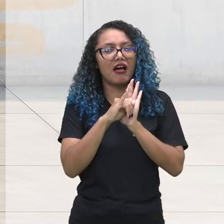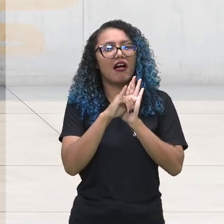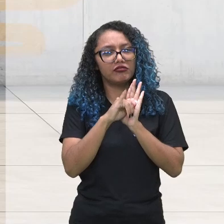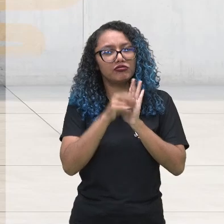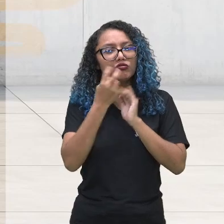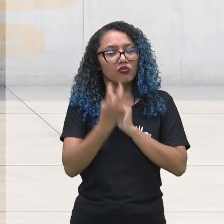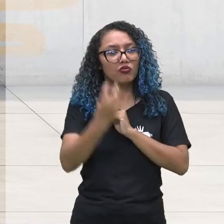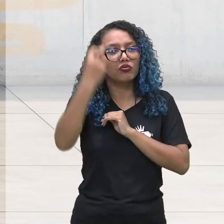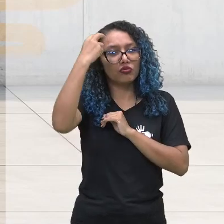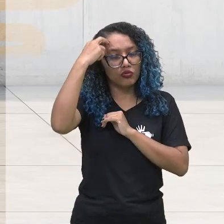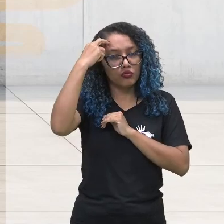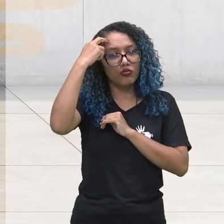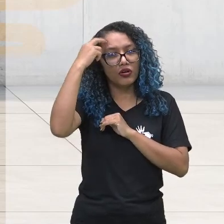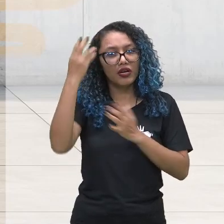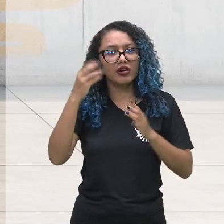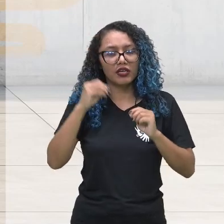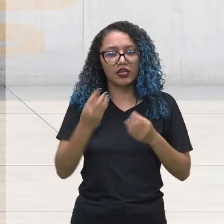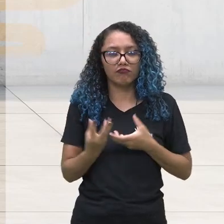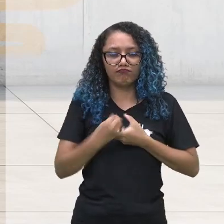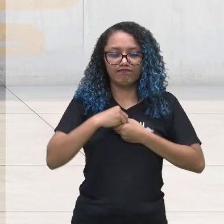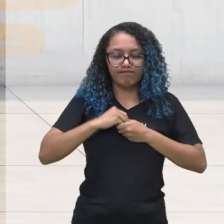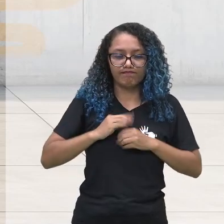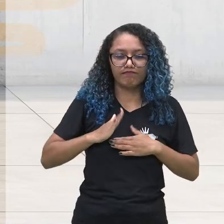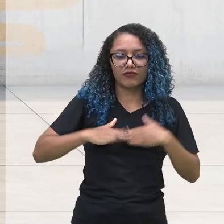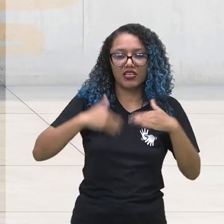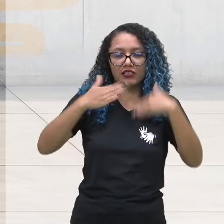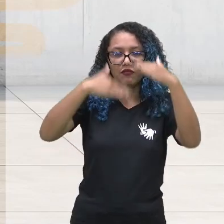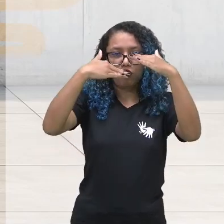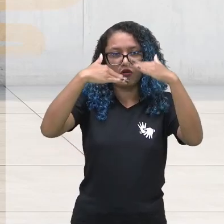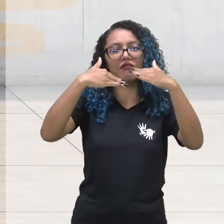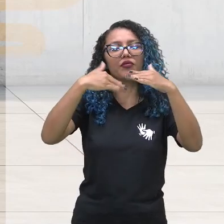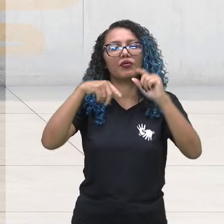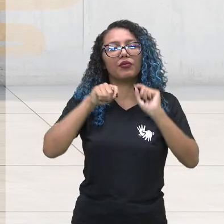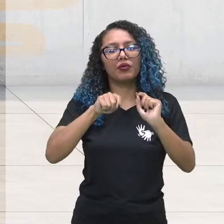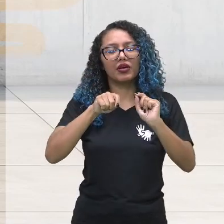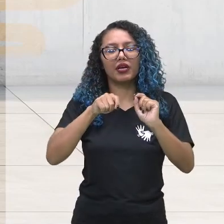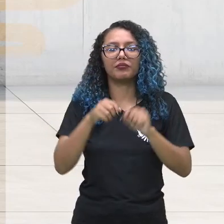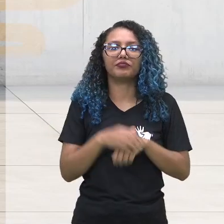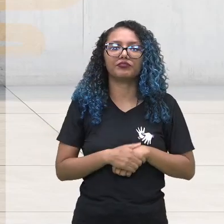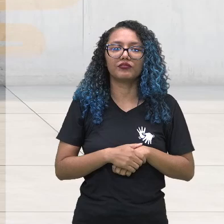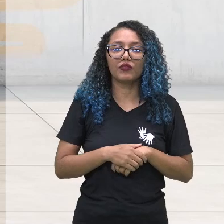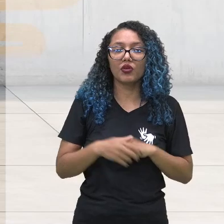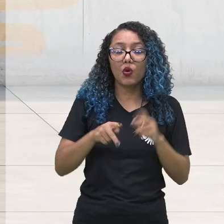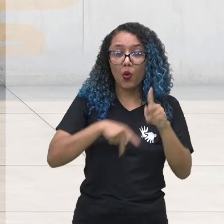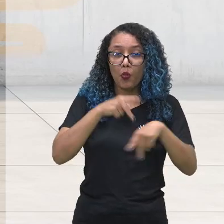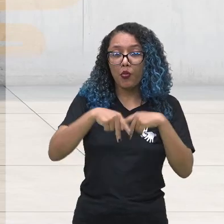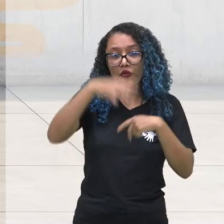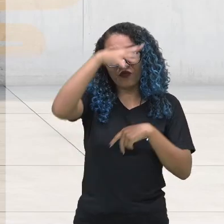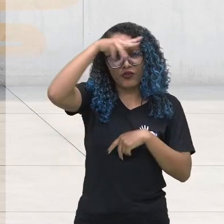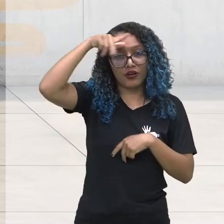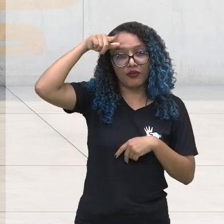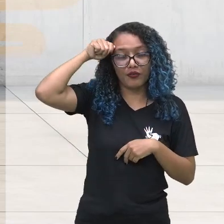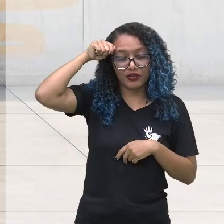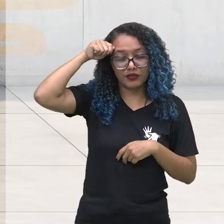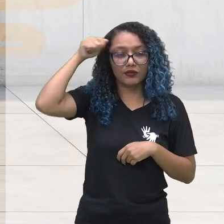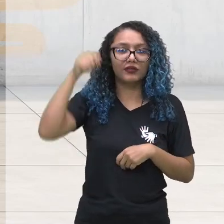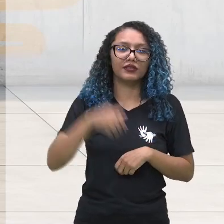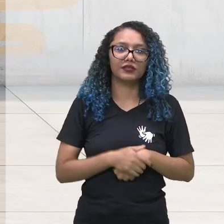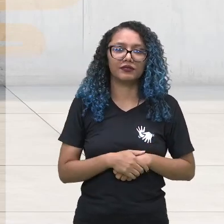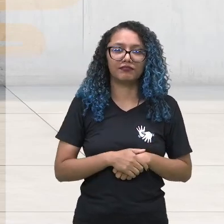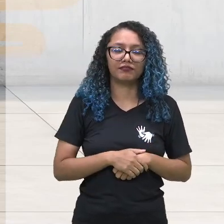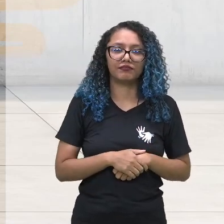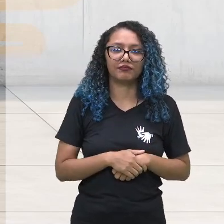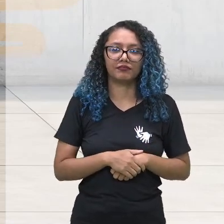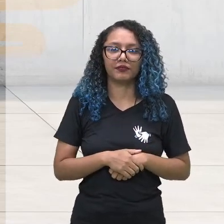da sua cultura, que formam o povo manauense. Amazonenses que estão na cidade de Manaus.